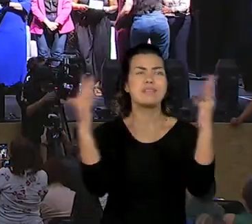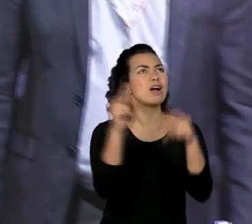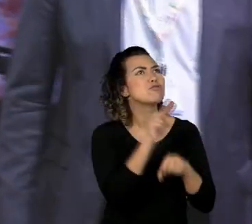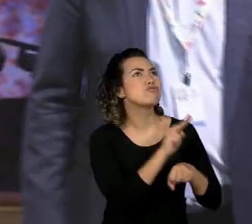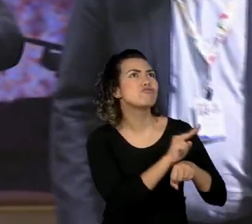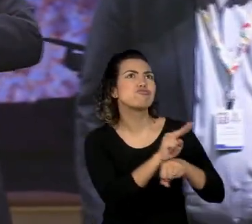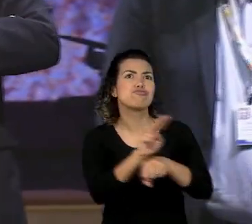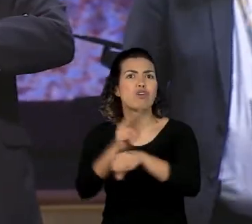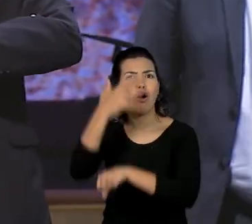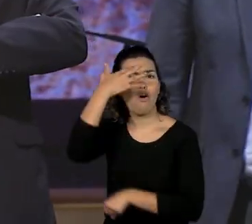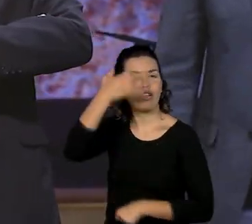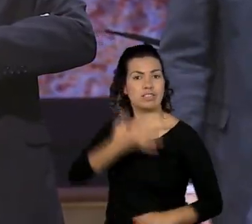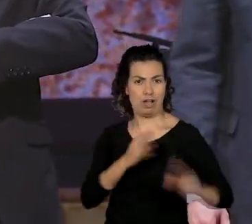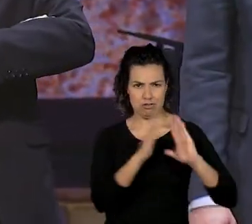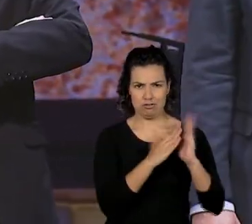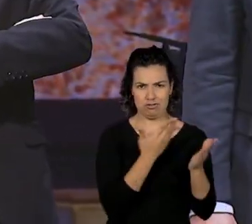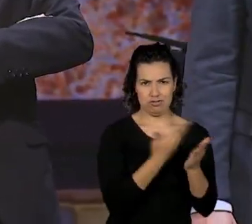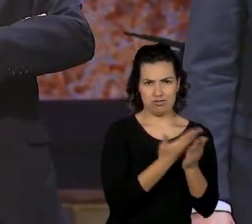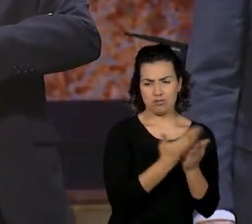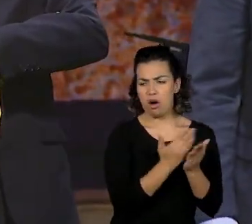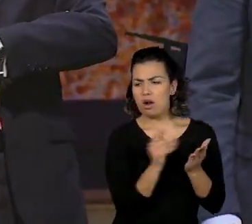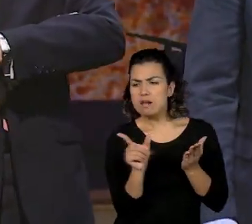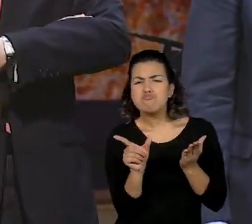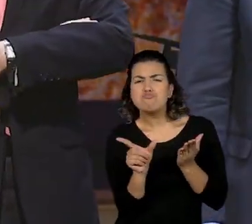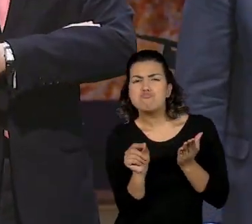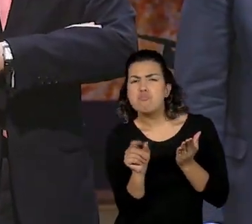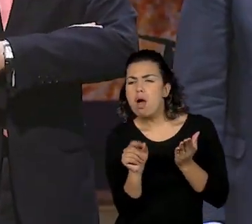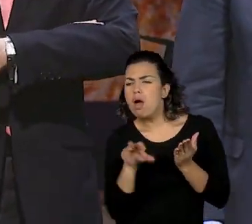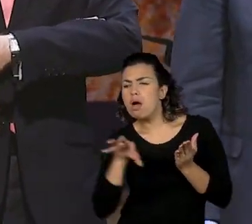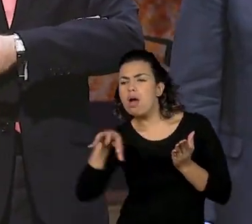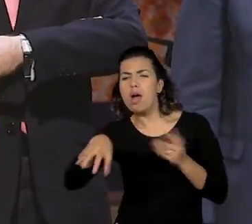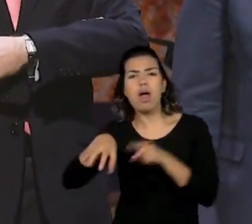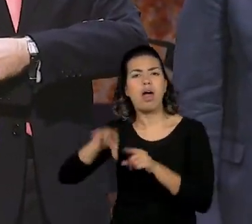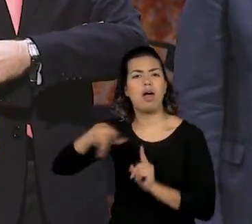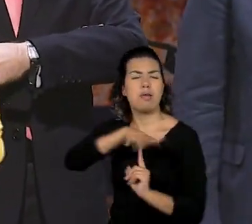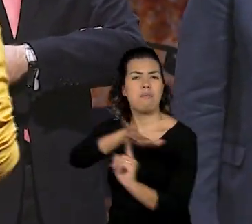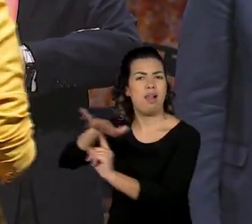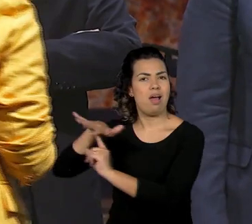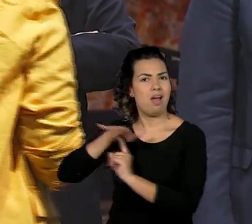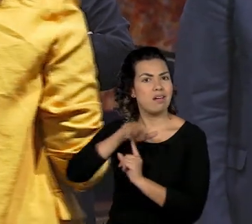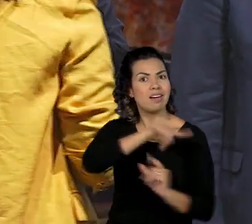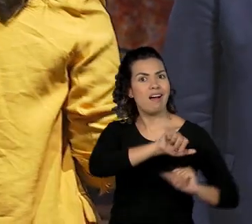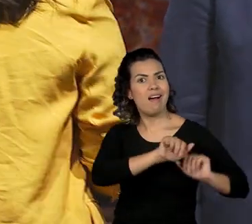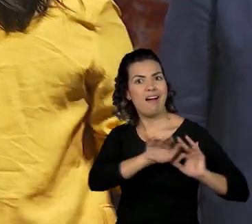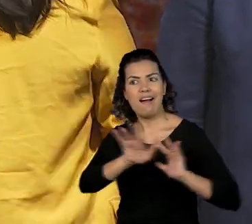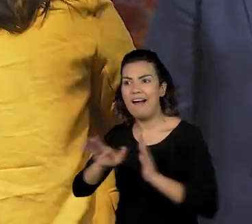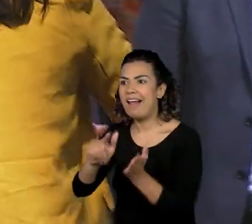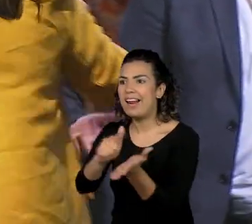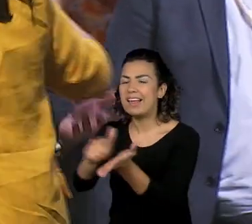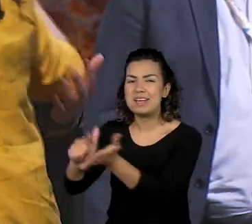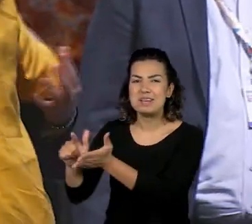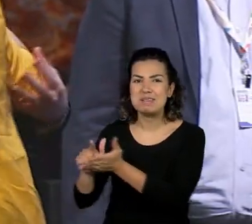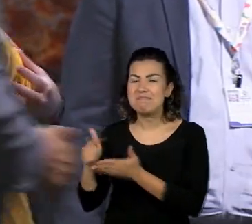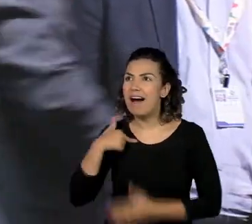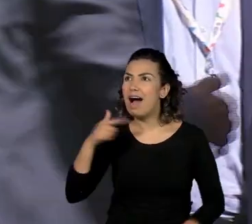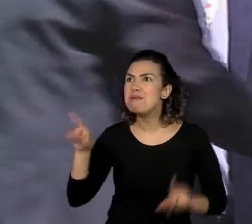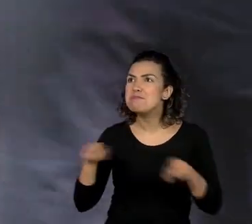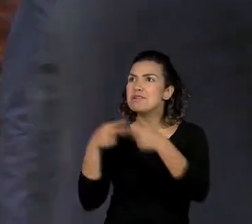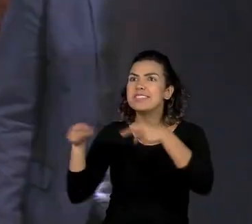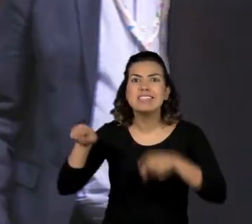fazem a manutenção de uma praça que fica do lado do seio. fiquei cantando a música do projeto por três meses, viu, Débora? Olha,